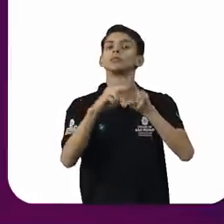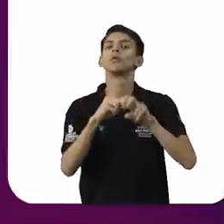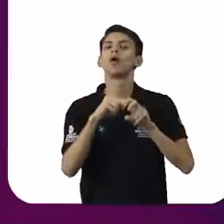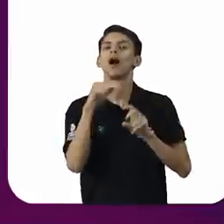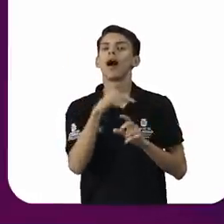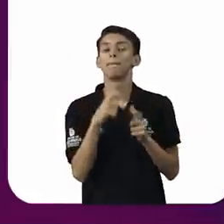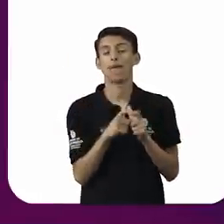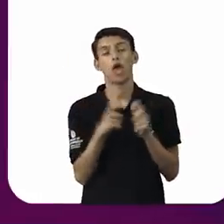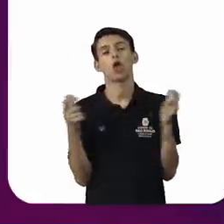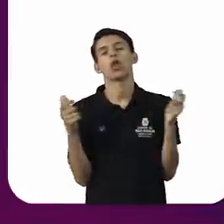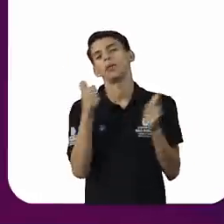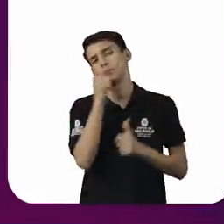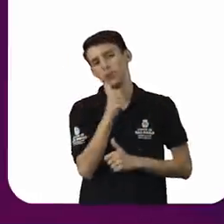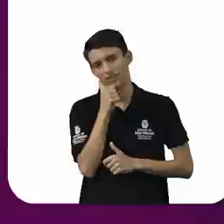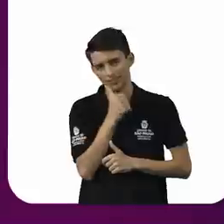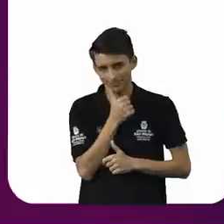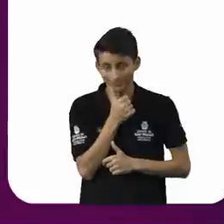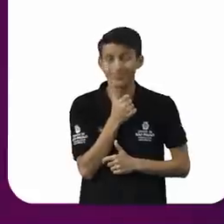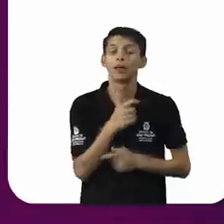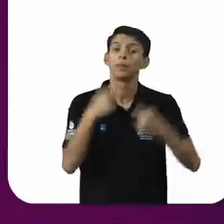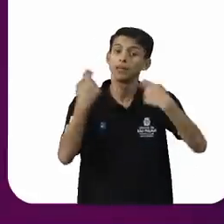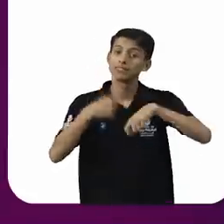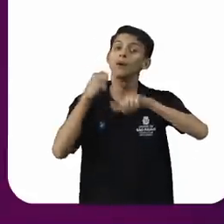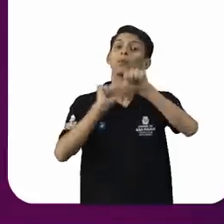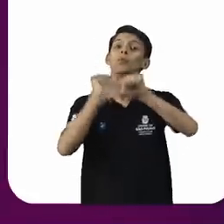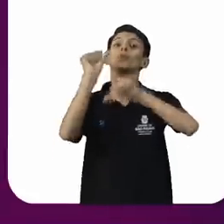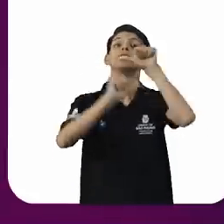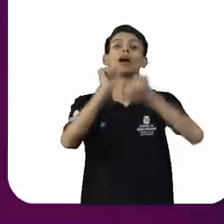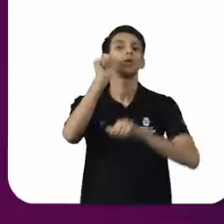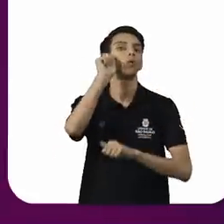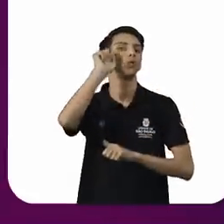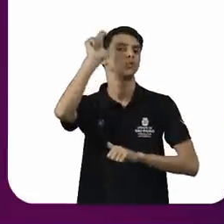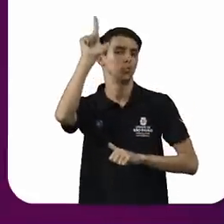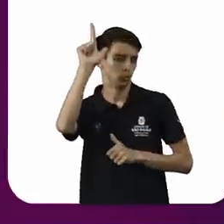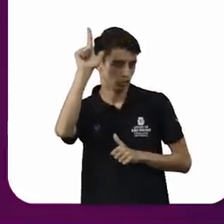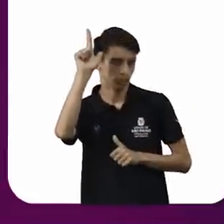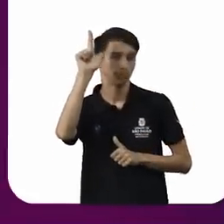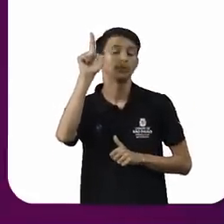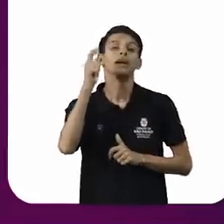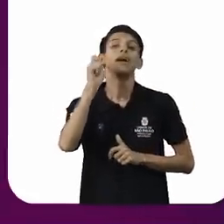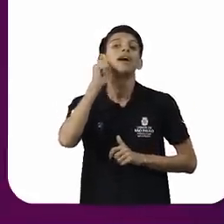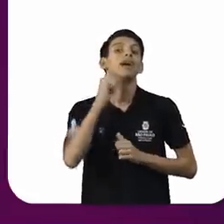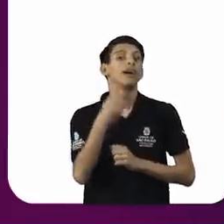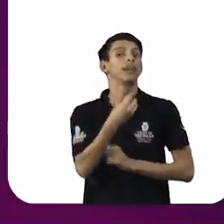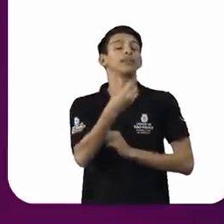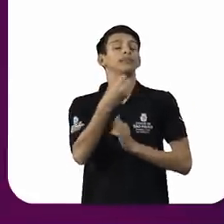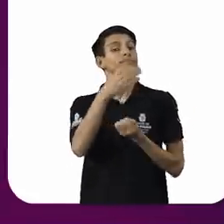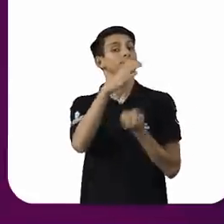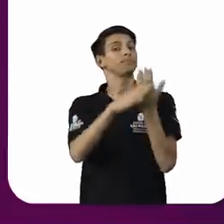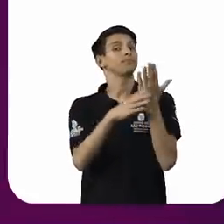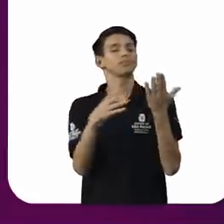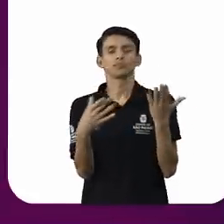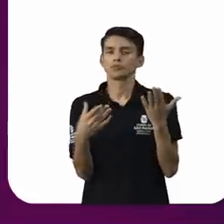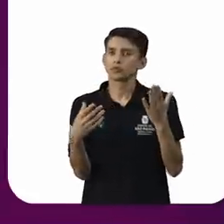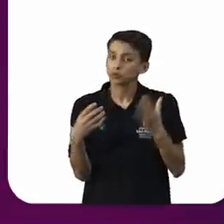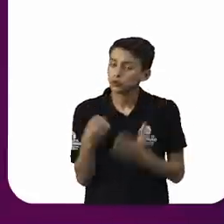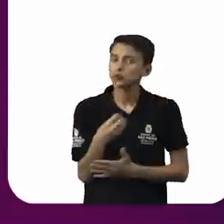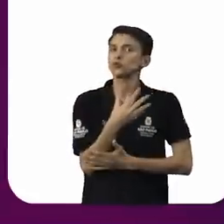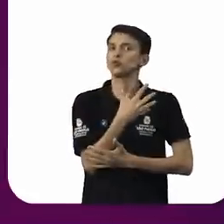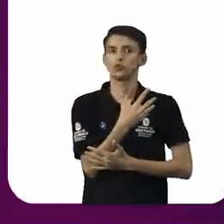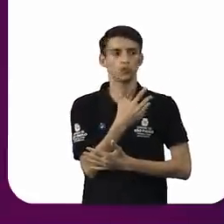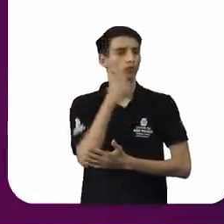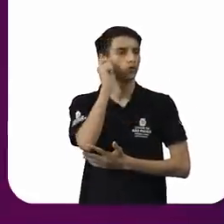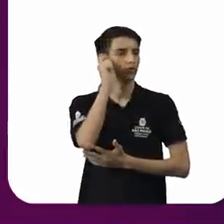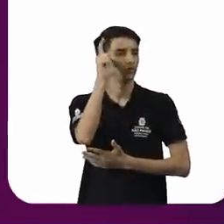essa cultura, criar uma cultura menos misógina, por exemplo, para a gente conseguir